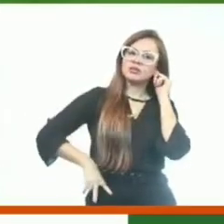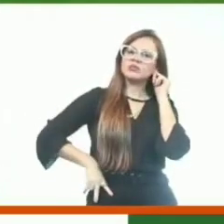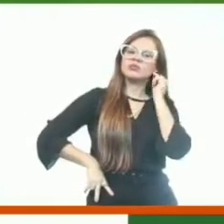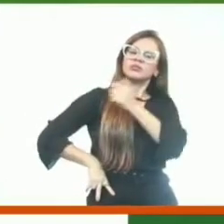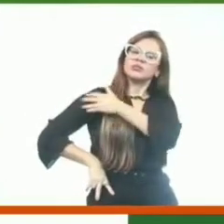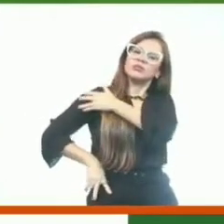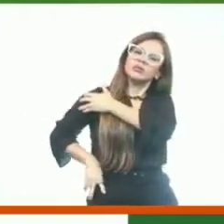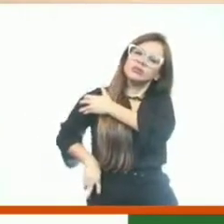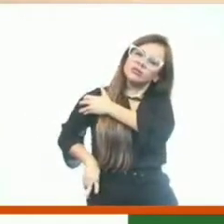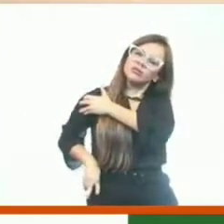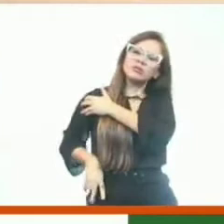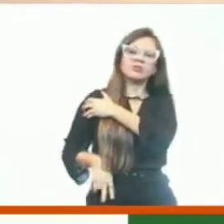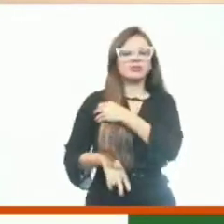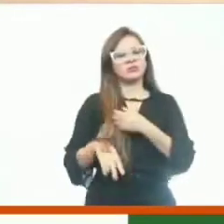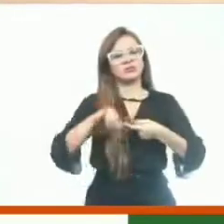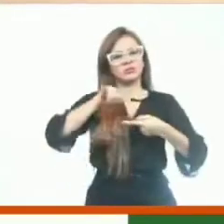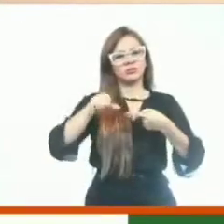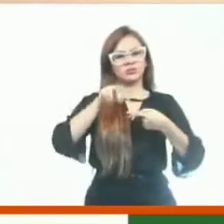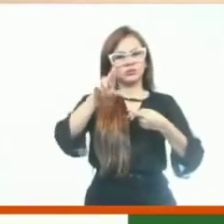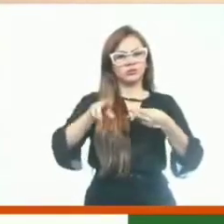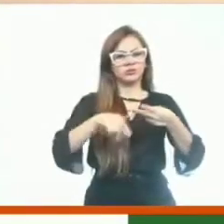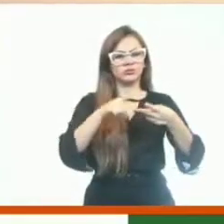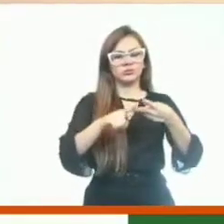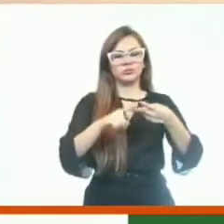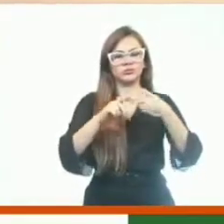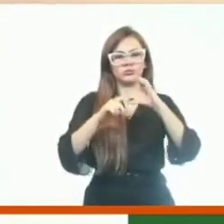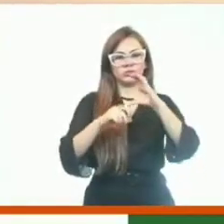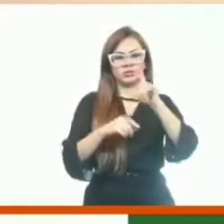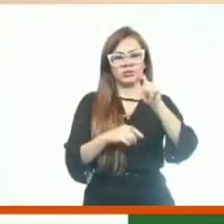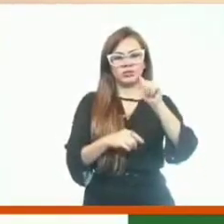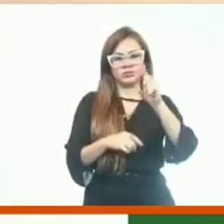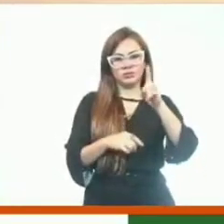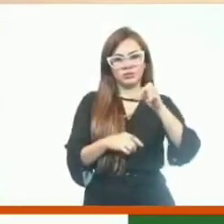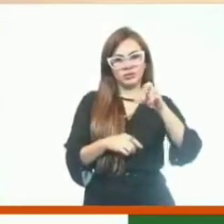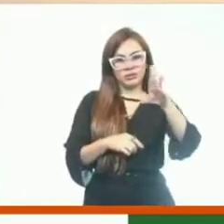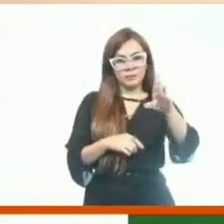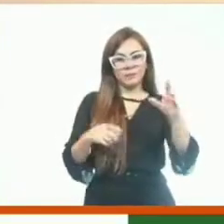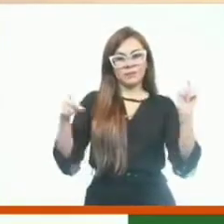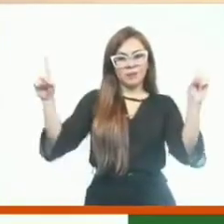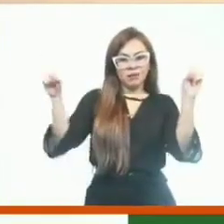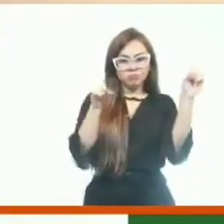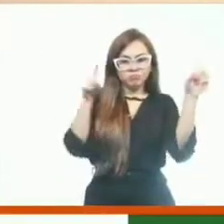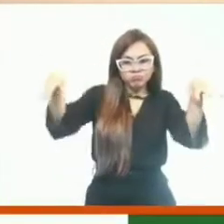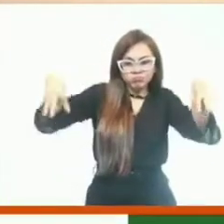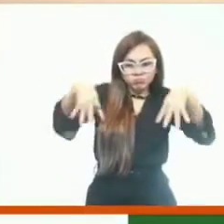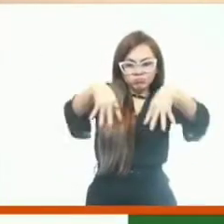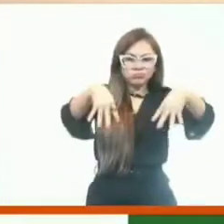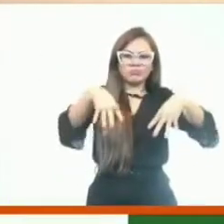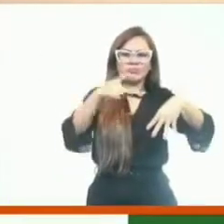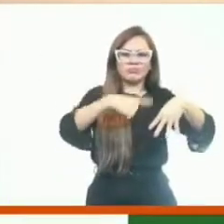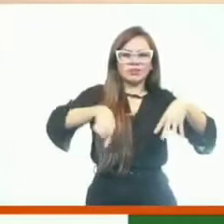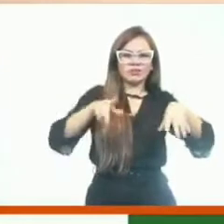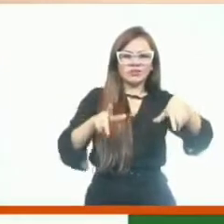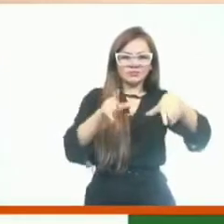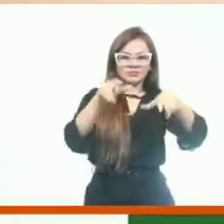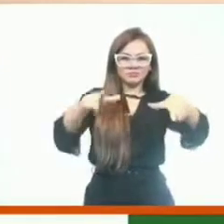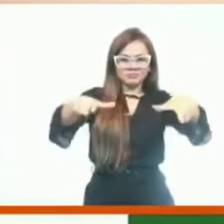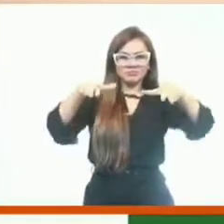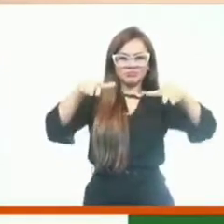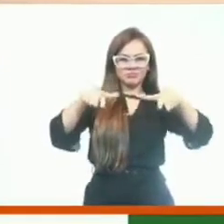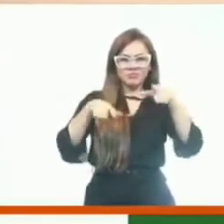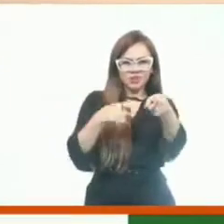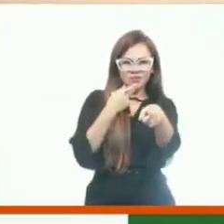Acaraú, o Júnior, o Claudemir, o Zé Wilson. Alexandre, para a se aproximar aí da placa, para a gente fazer o encerramento da placa. Você quer